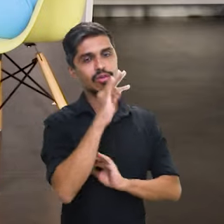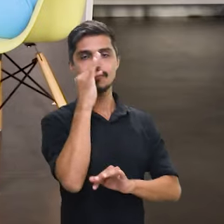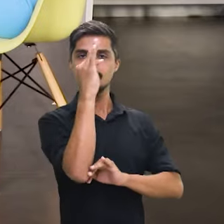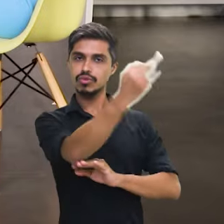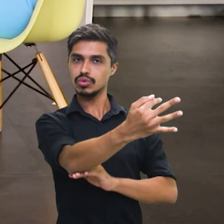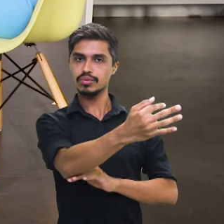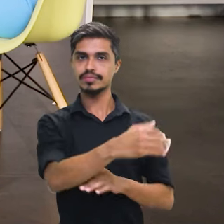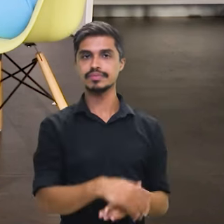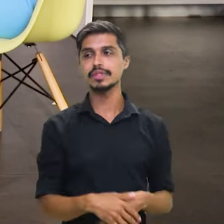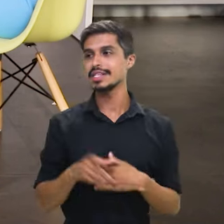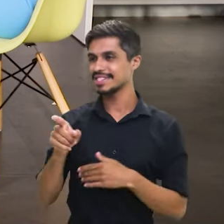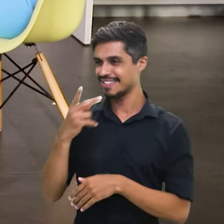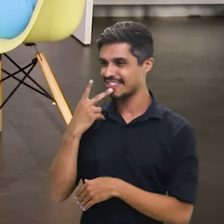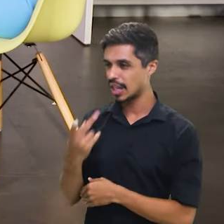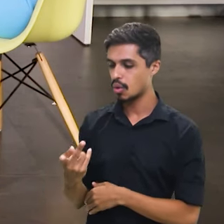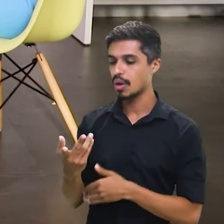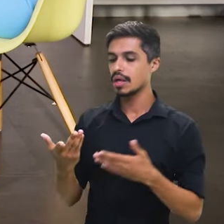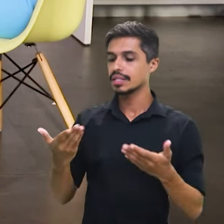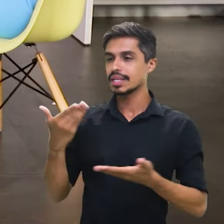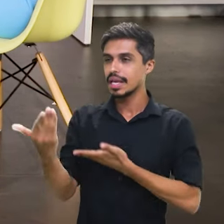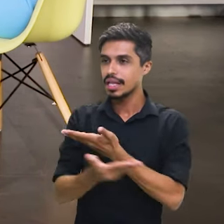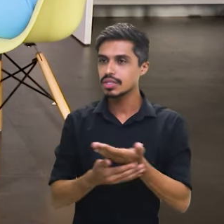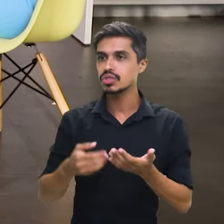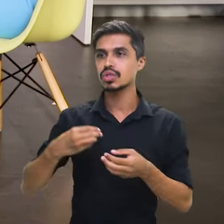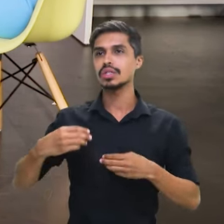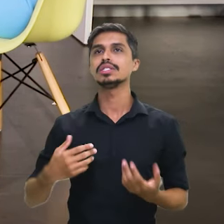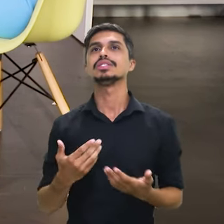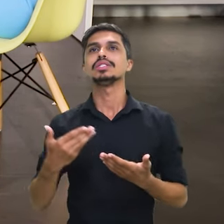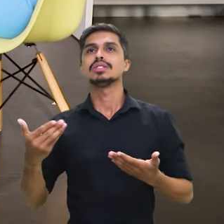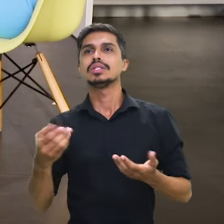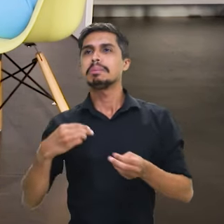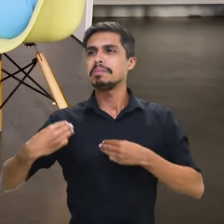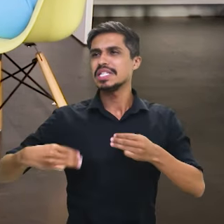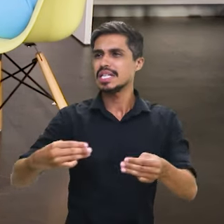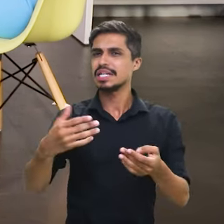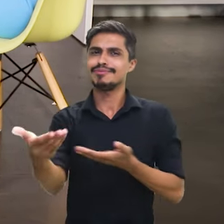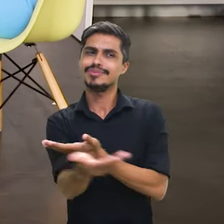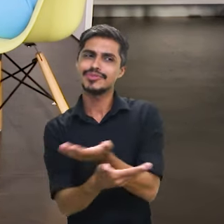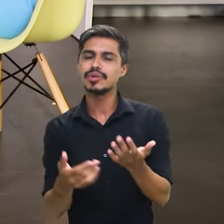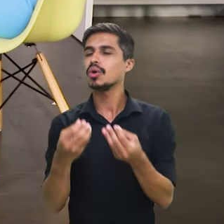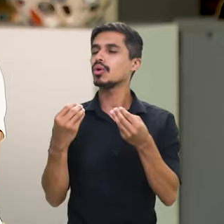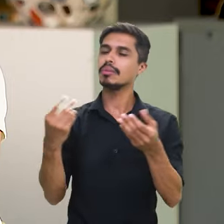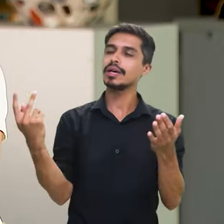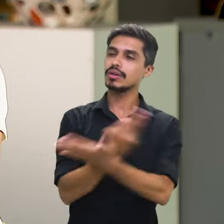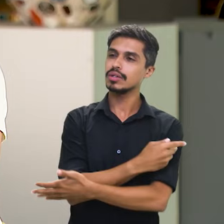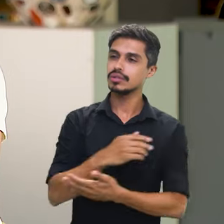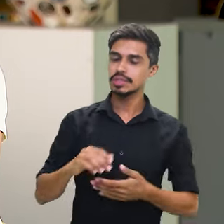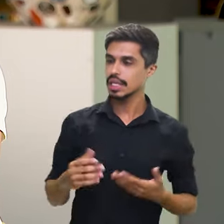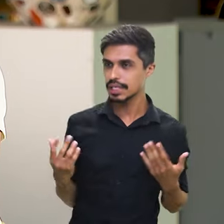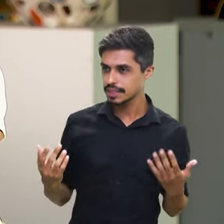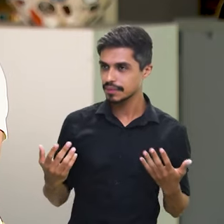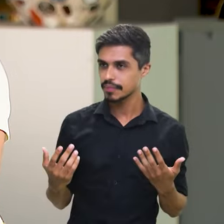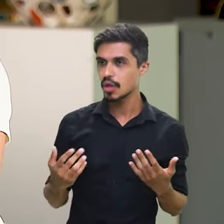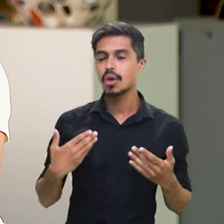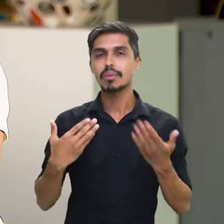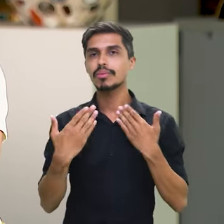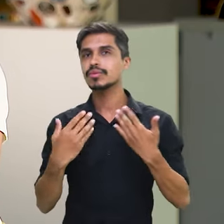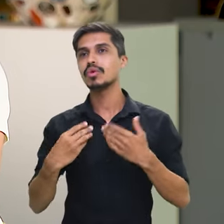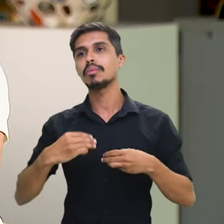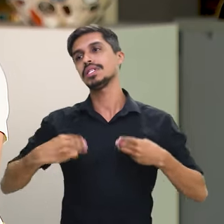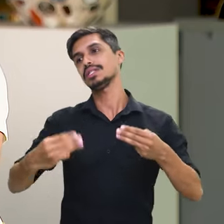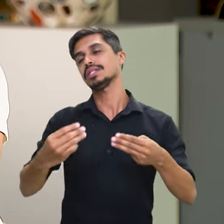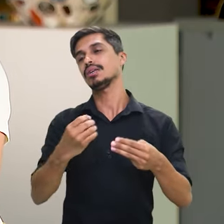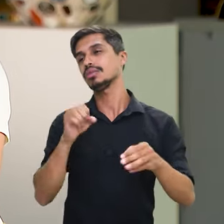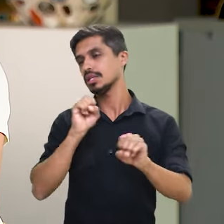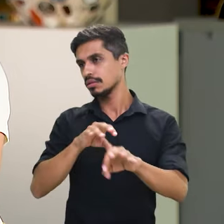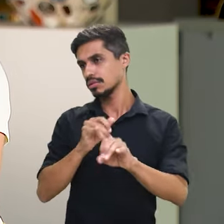Como o falou das relações interministeriais, como é que é feita, então, essa relação interministerial, o diálogo com